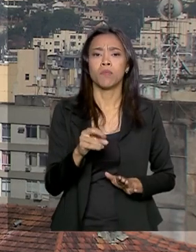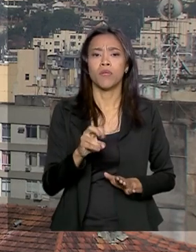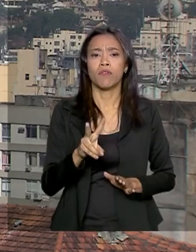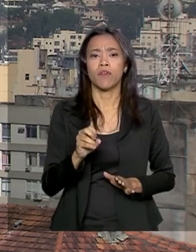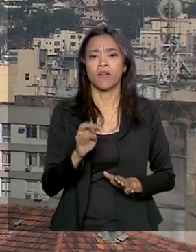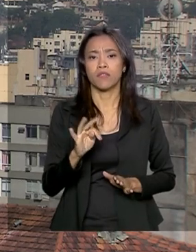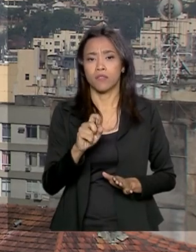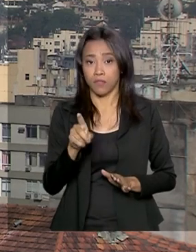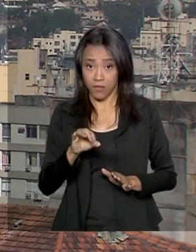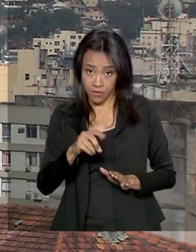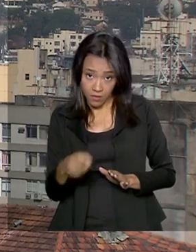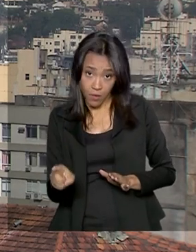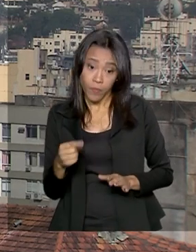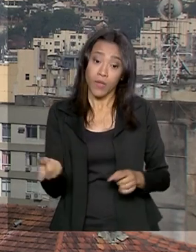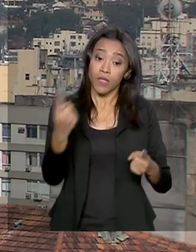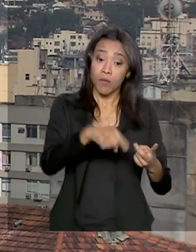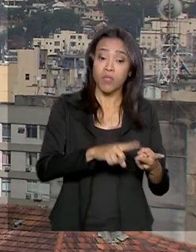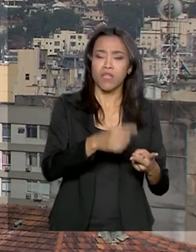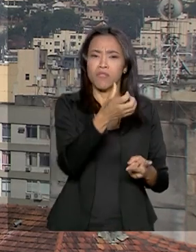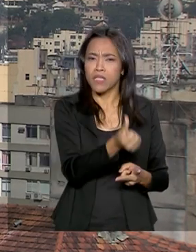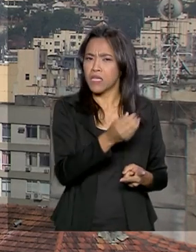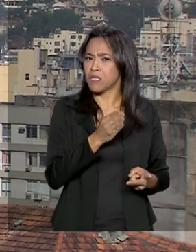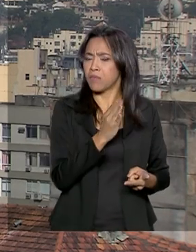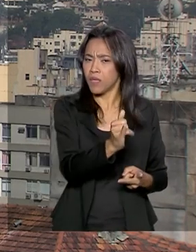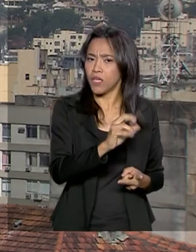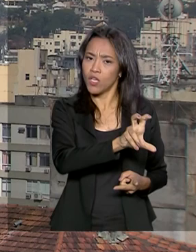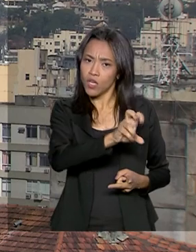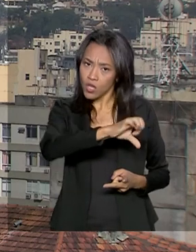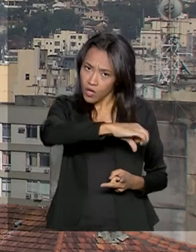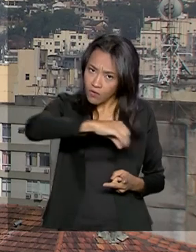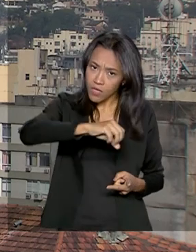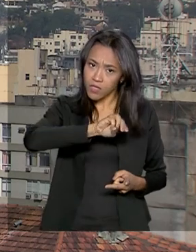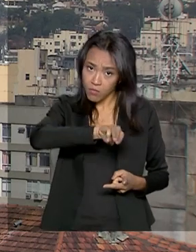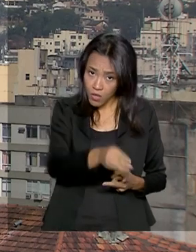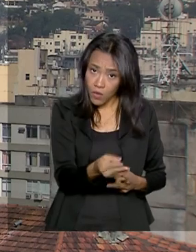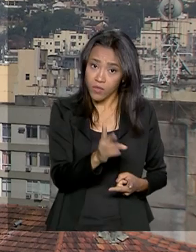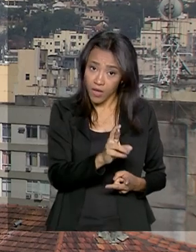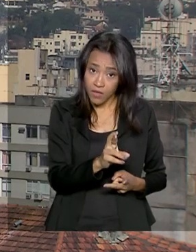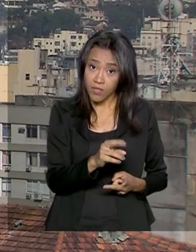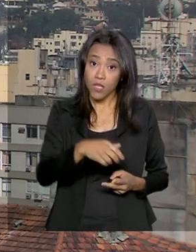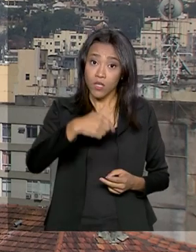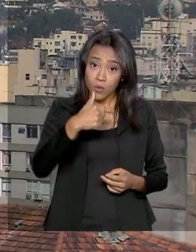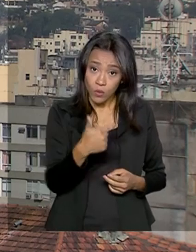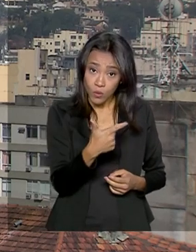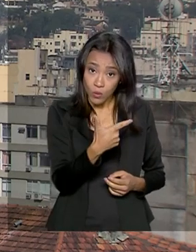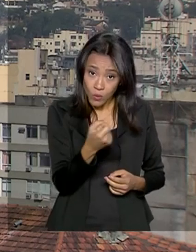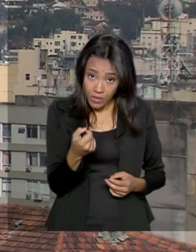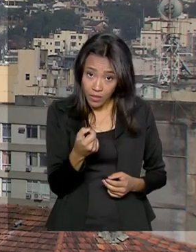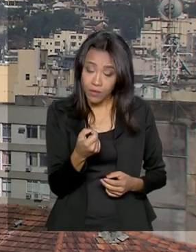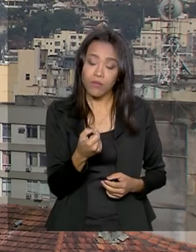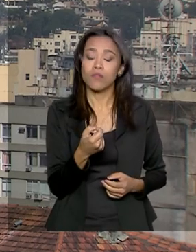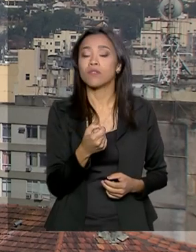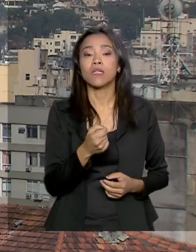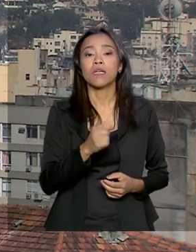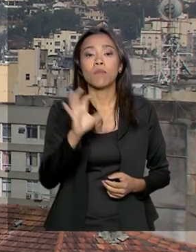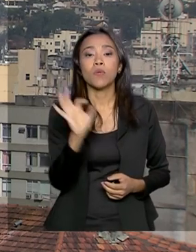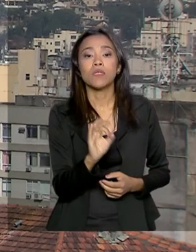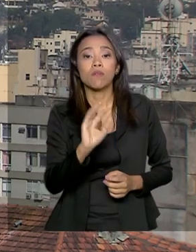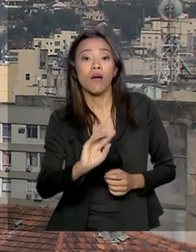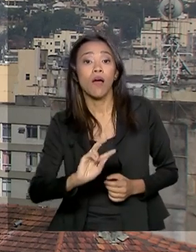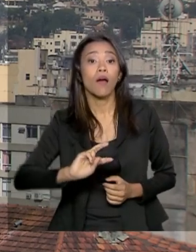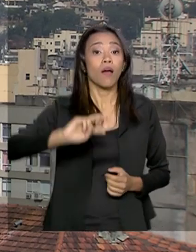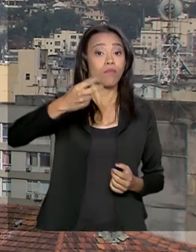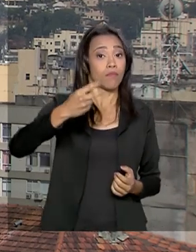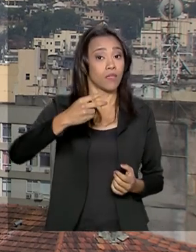companhia pôr o lucro líquido de R$ 6,9 bilhões, 272% a mais do que o obtido em igual